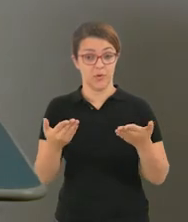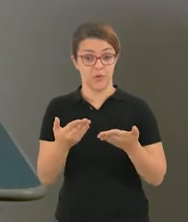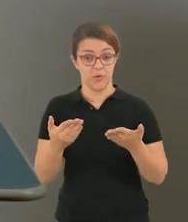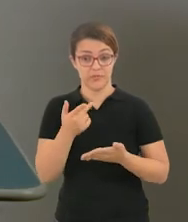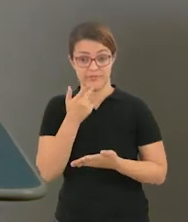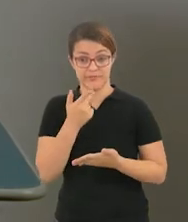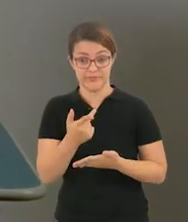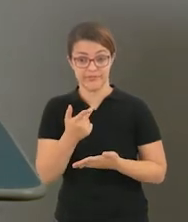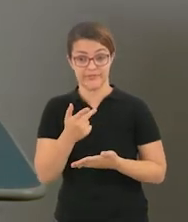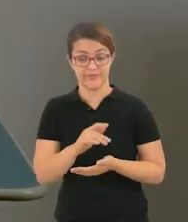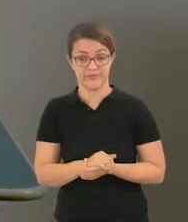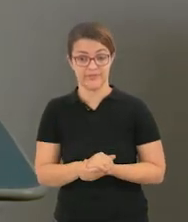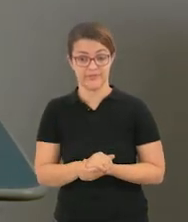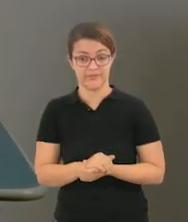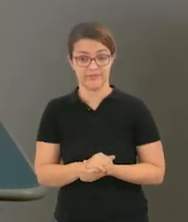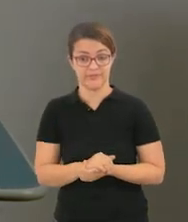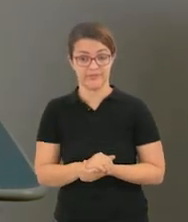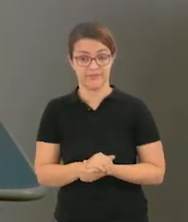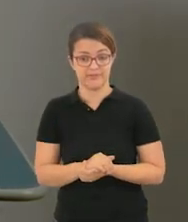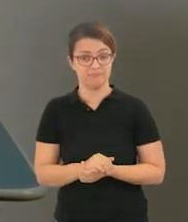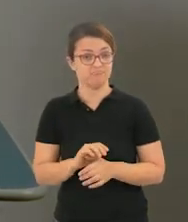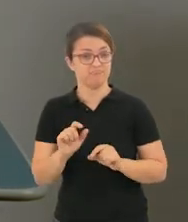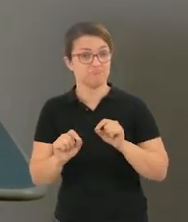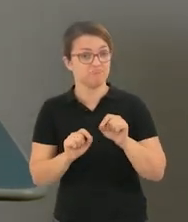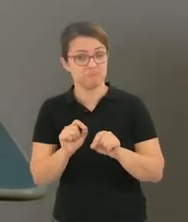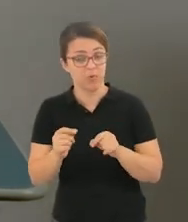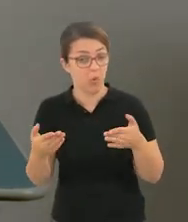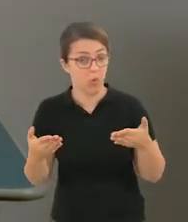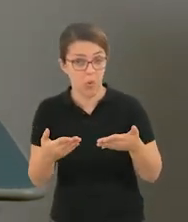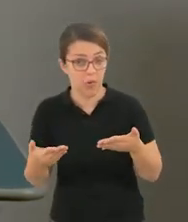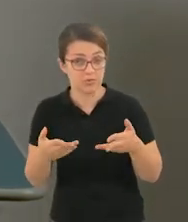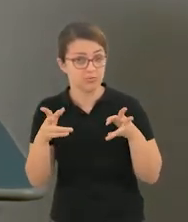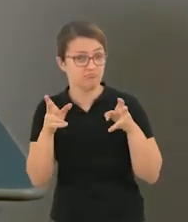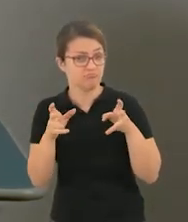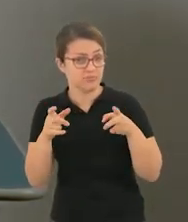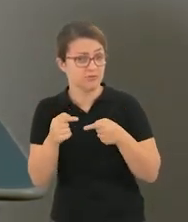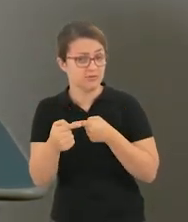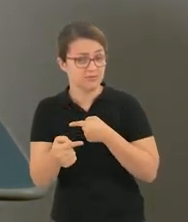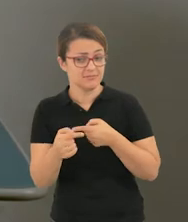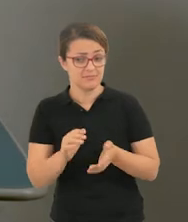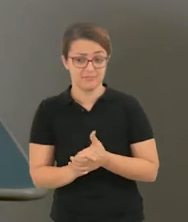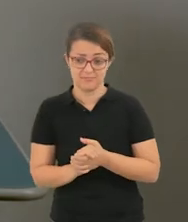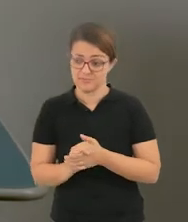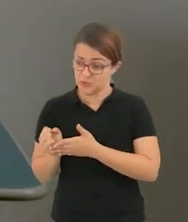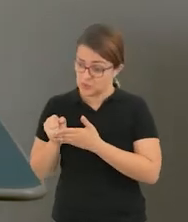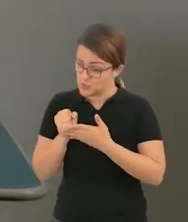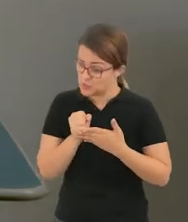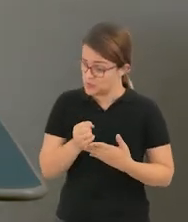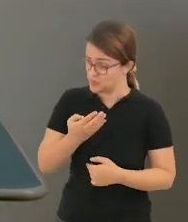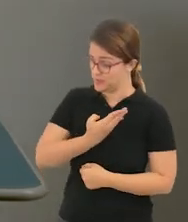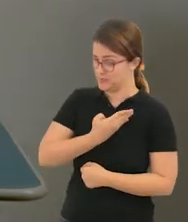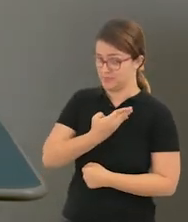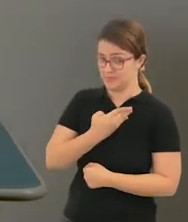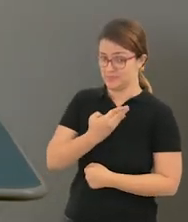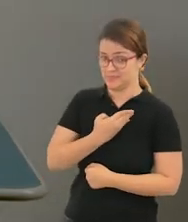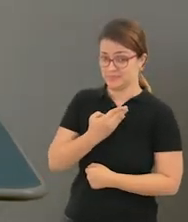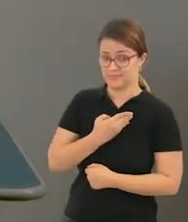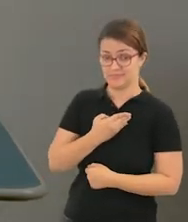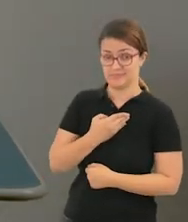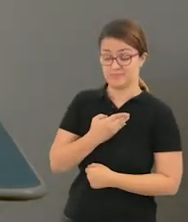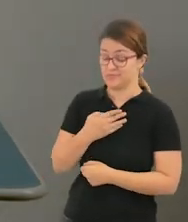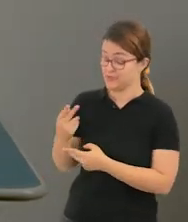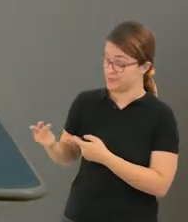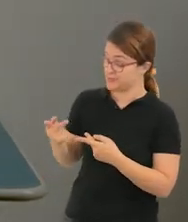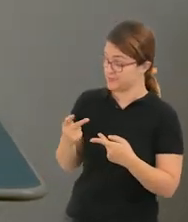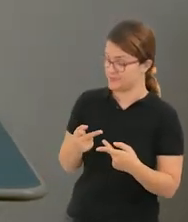Hoje eu vou falar do pré 1 e pré 2. Adivinhem qual é o tema dessa semana? Trouxe até um amigo ilustre aqui, um convidado